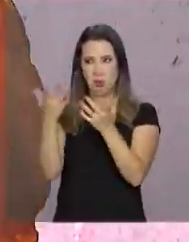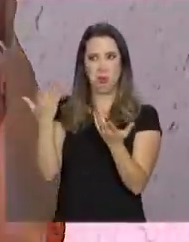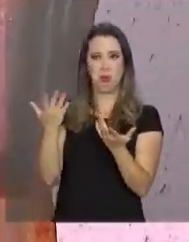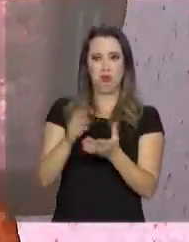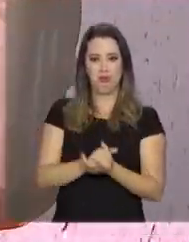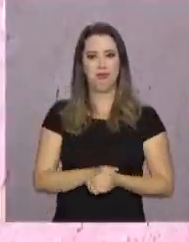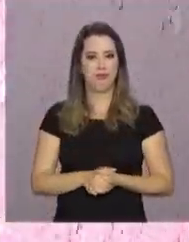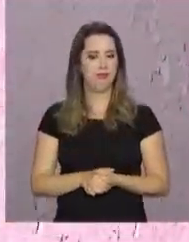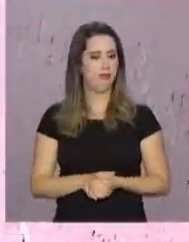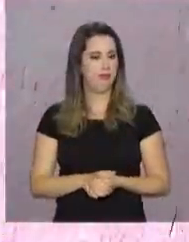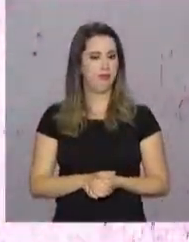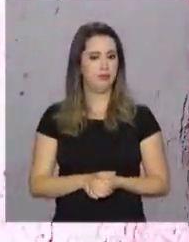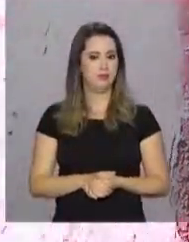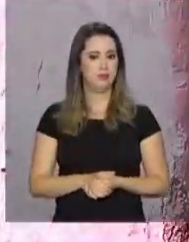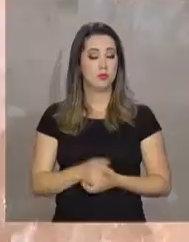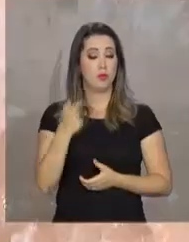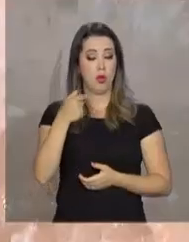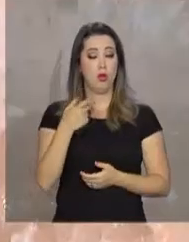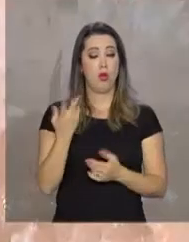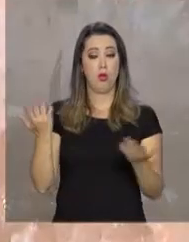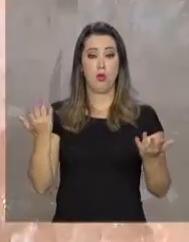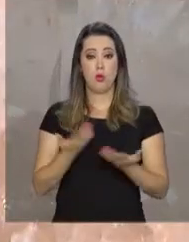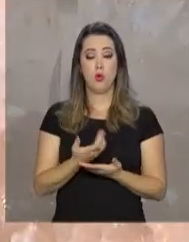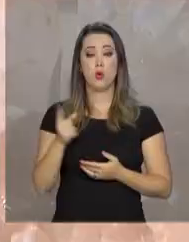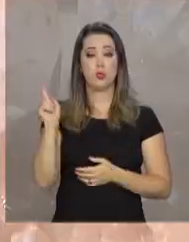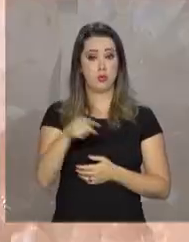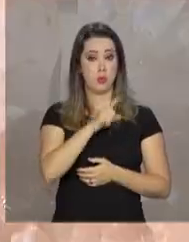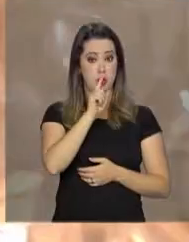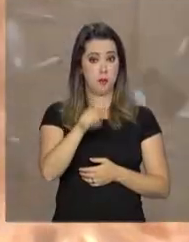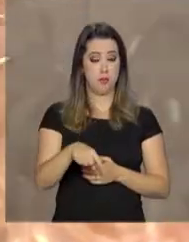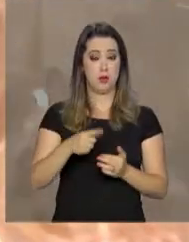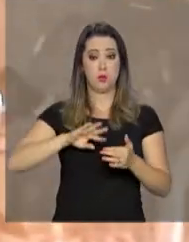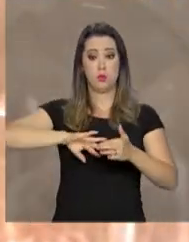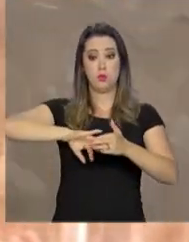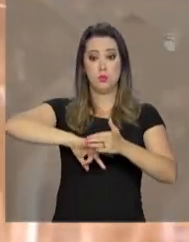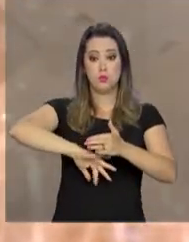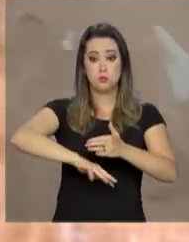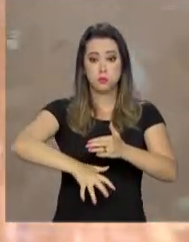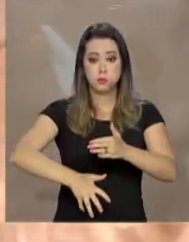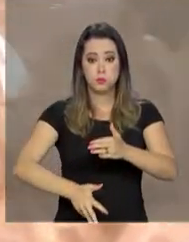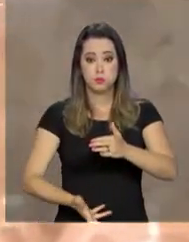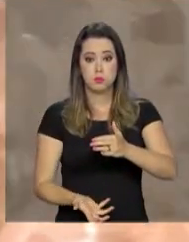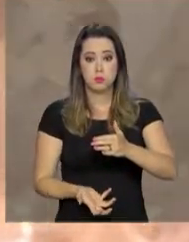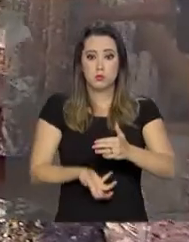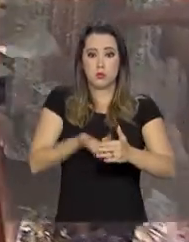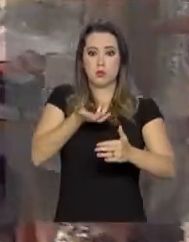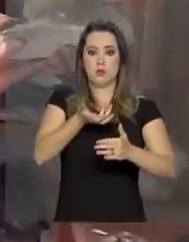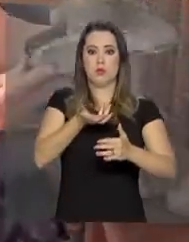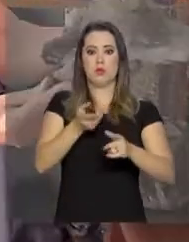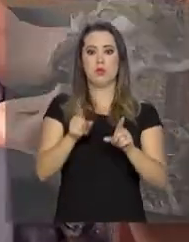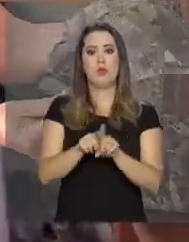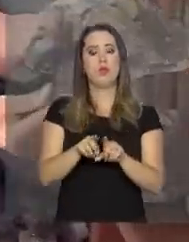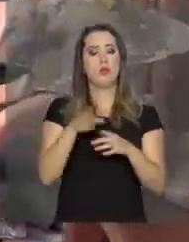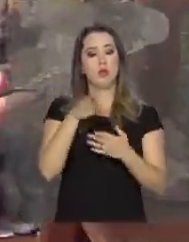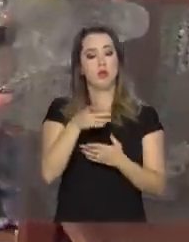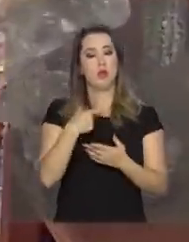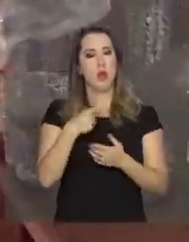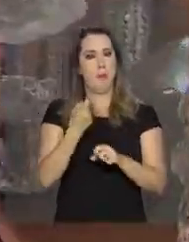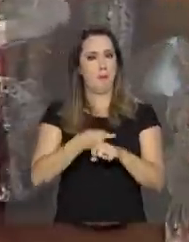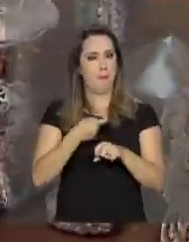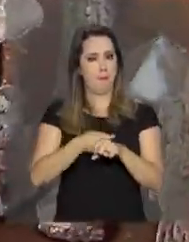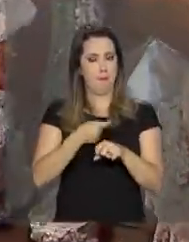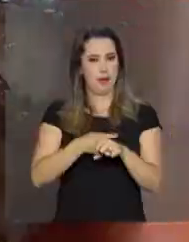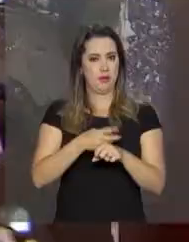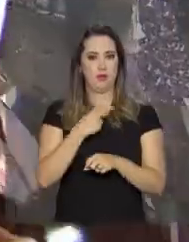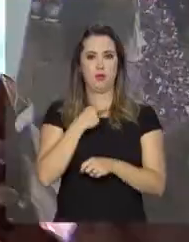E como herança da época do garimpo, hoje proibido na região, a cidade conta com diversas lojas, como a da Marília, especializada em